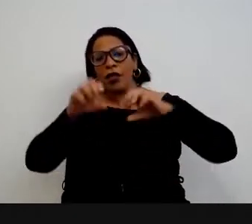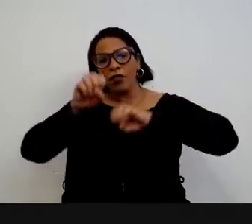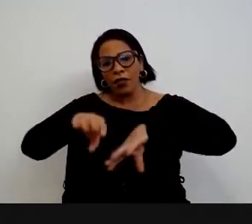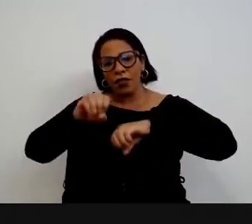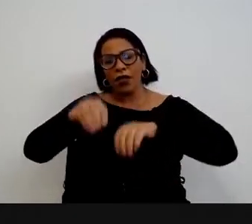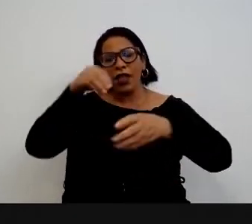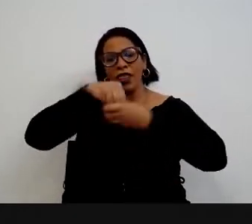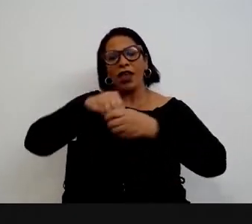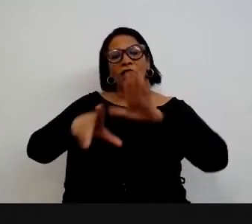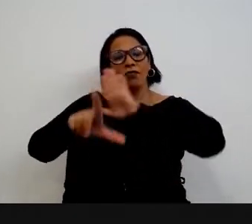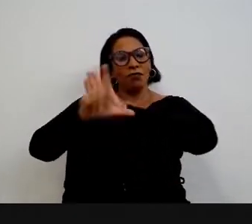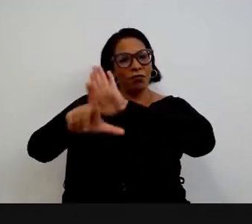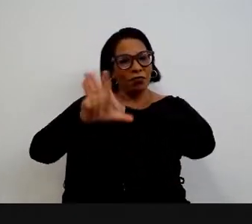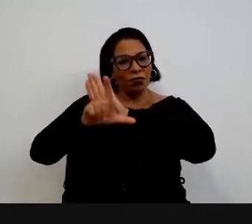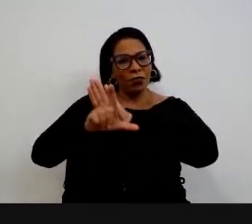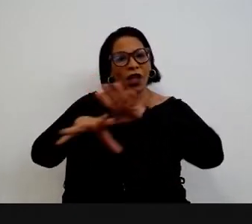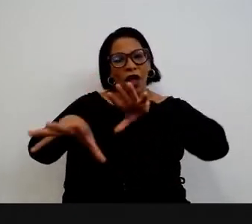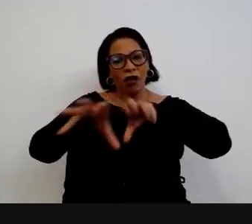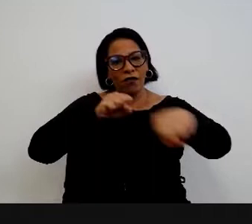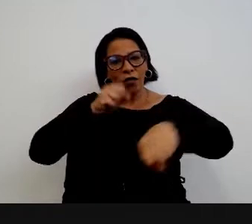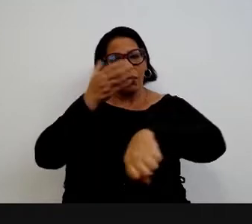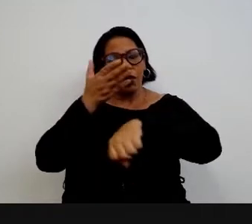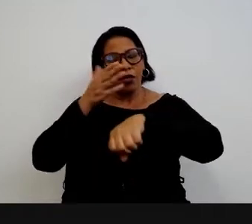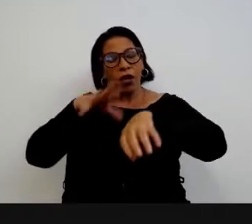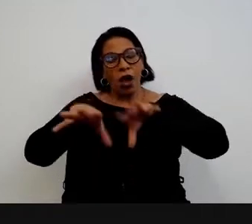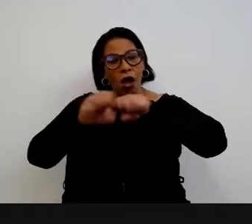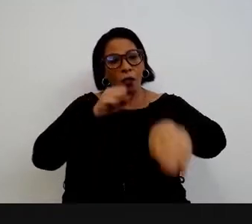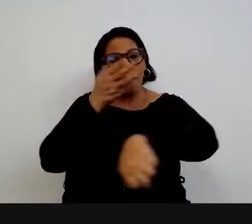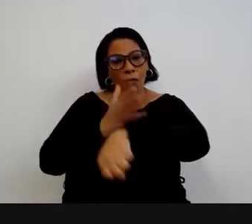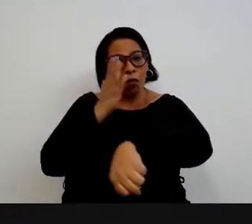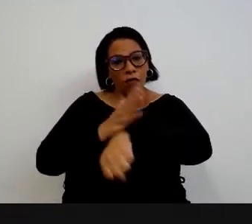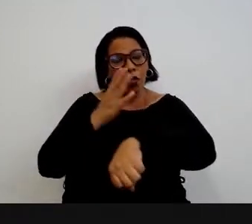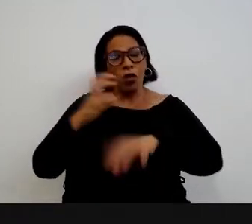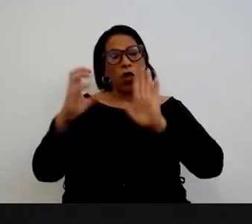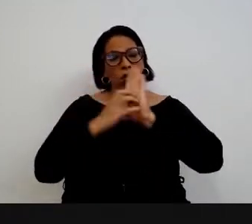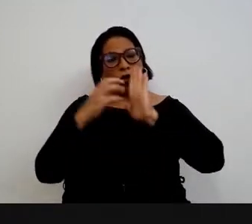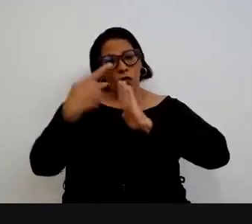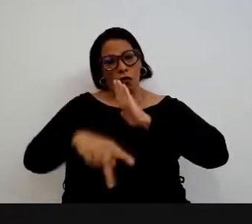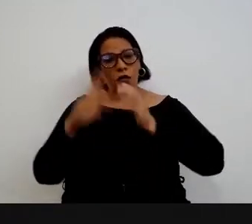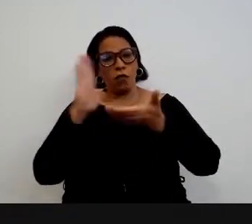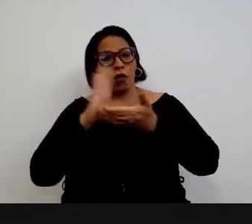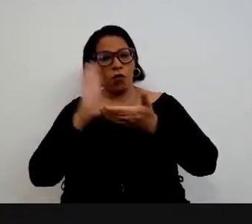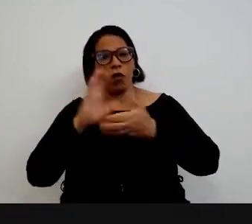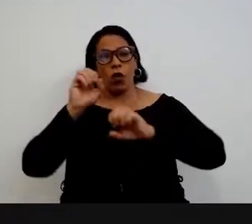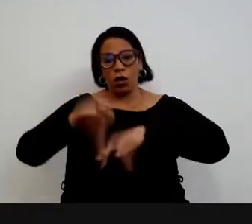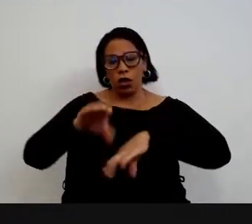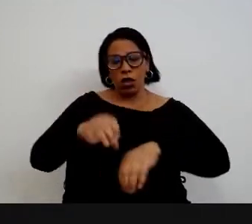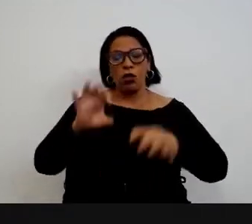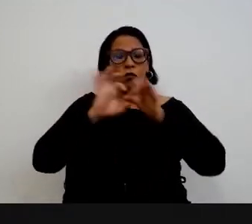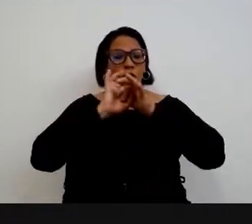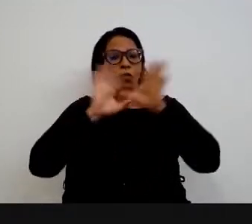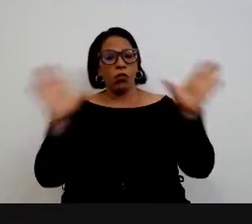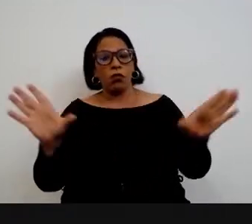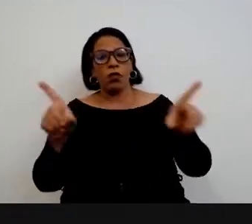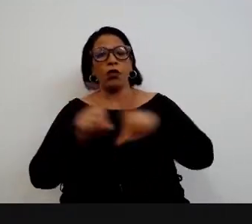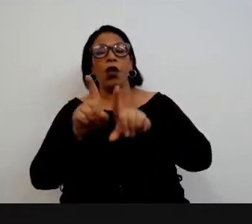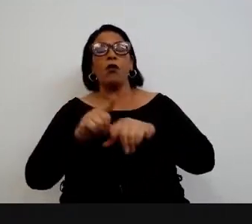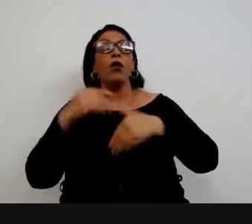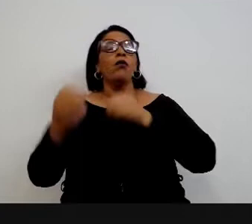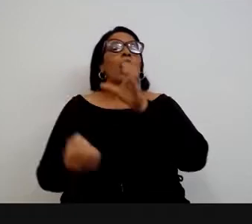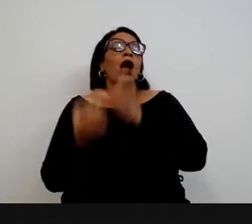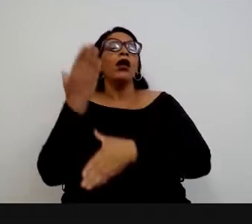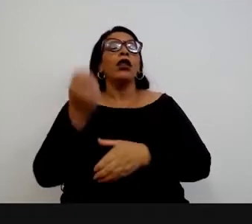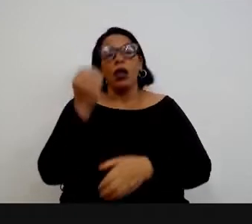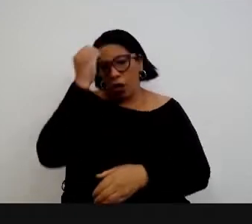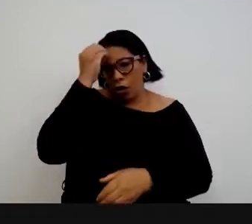educação legislativa. A formação profissional de servidores do Parlamento, a educação para a democracia e a